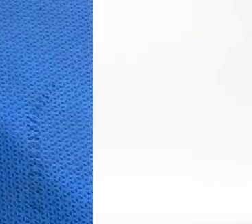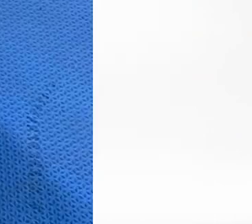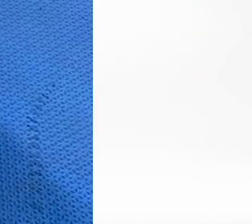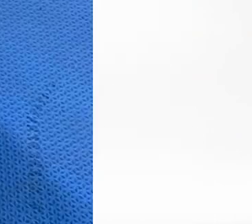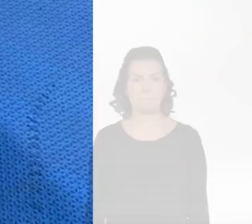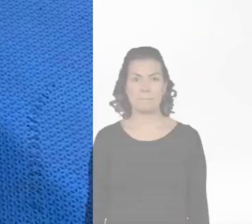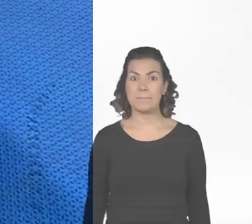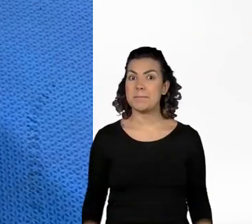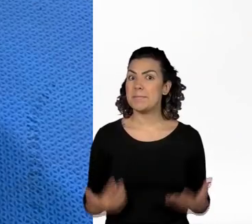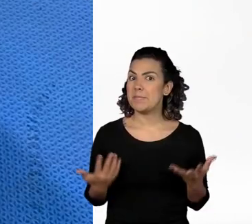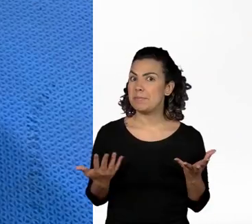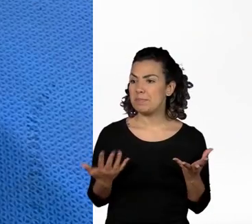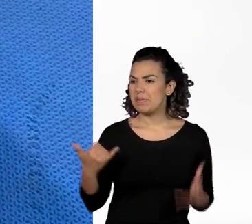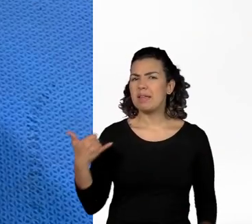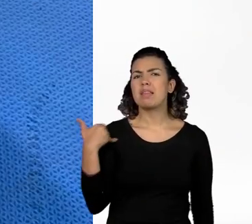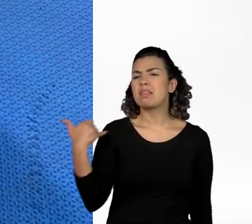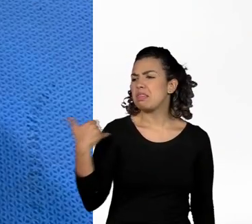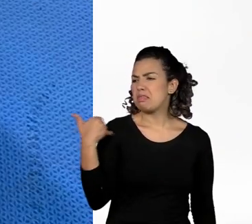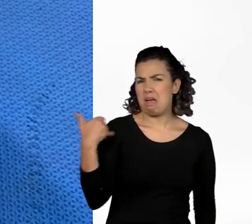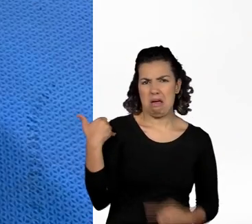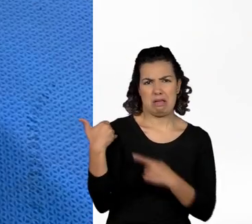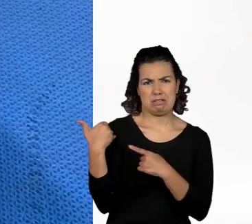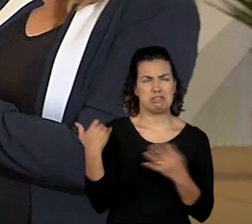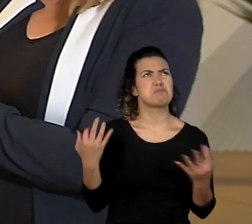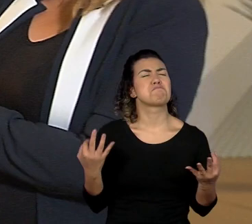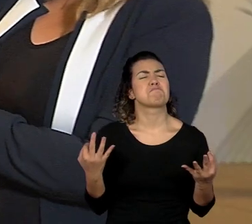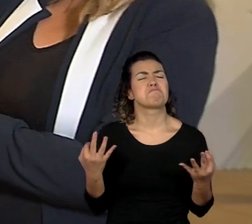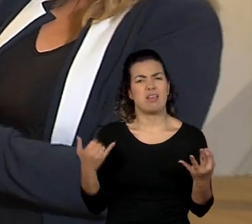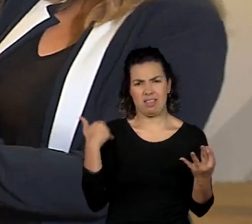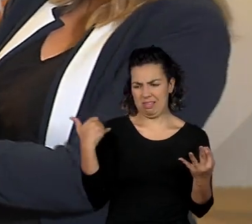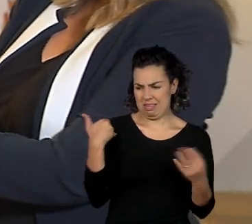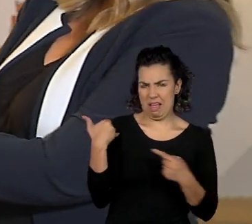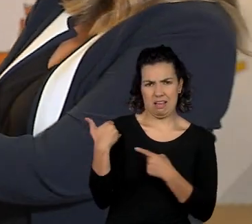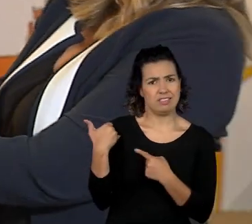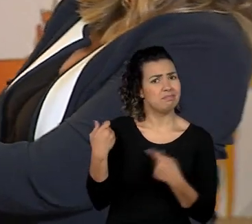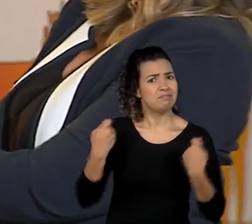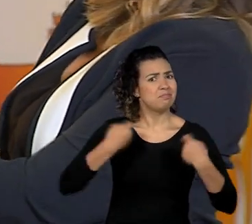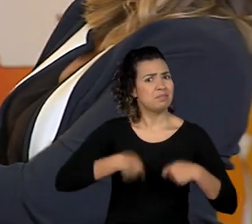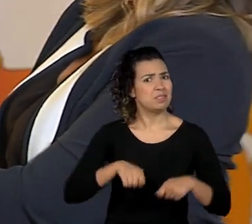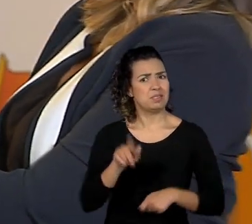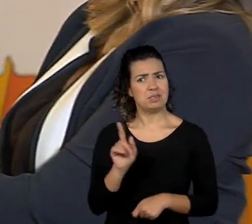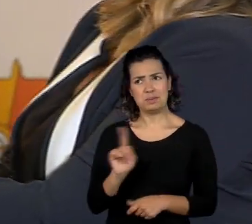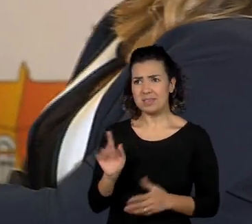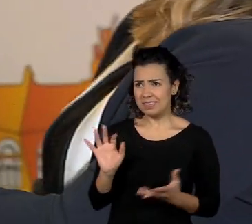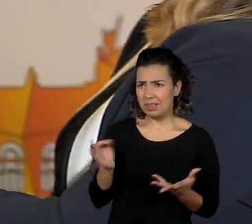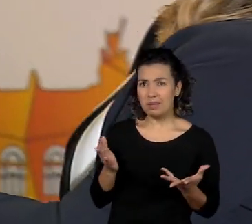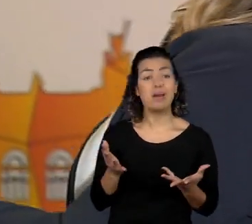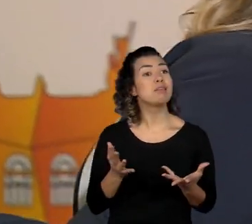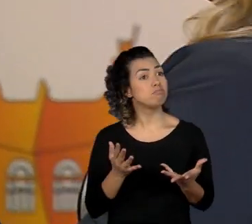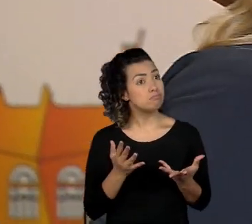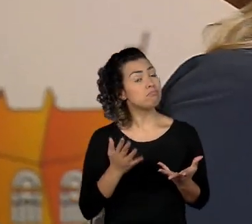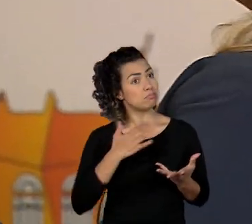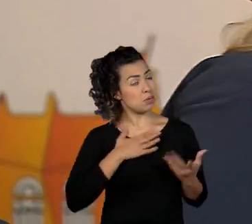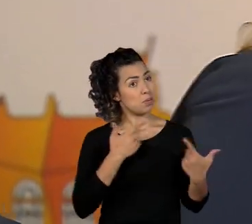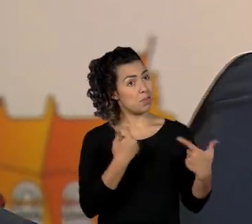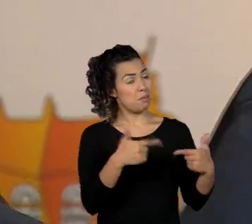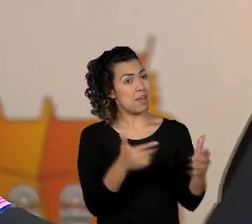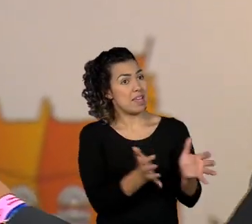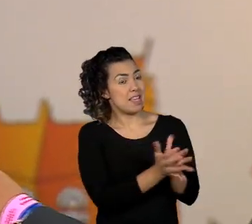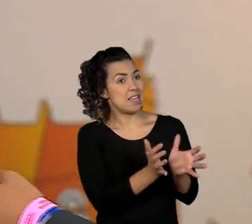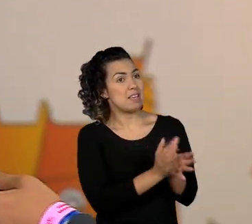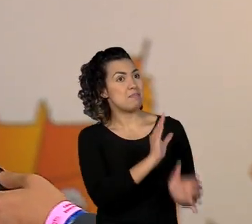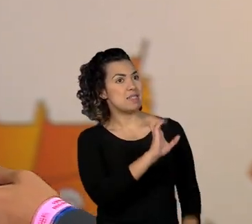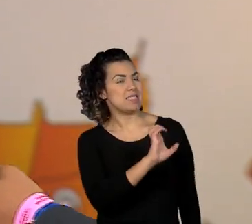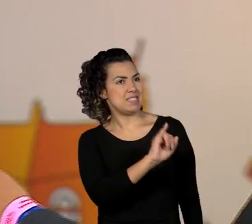Não tem idade para meditar? A gente começou esse trabalho com a EMEI. Eu trabalho também com a equipe do SEI. São